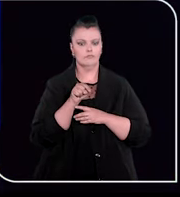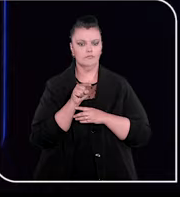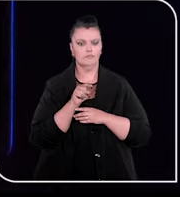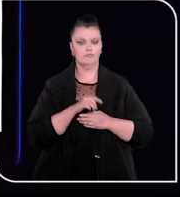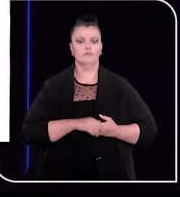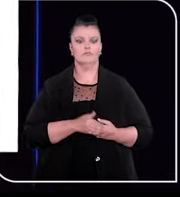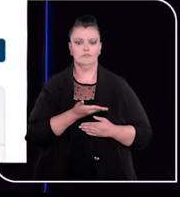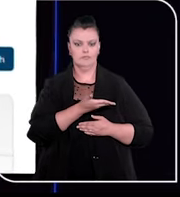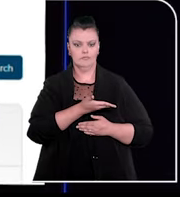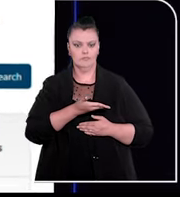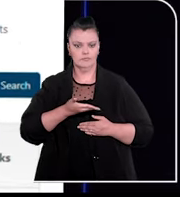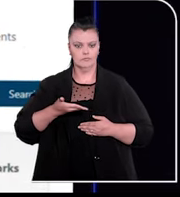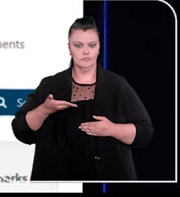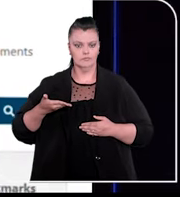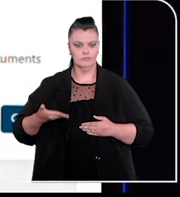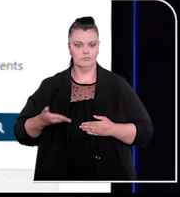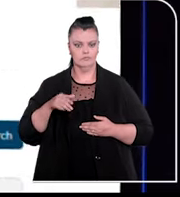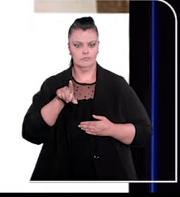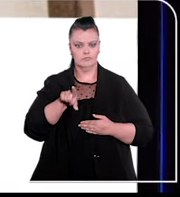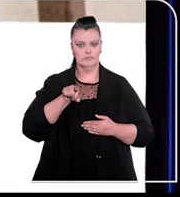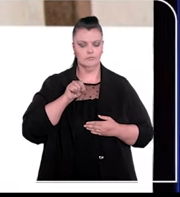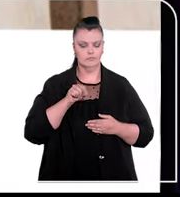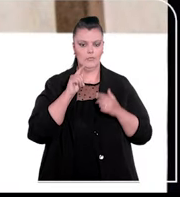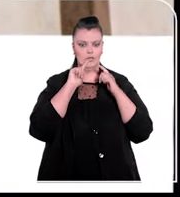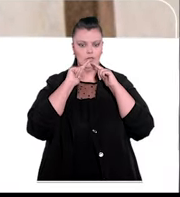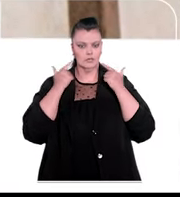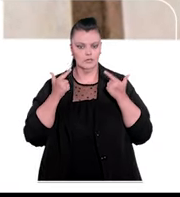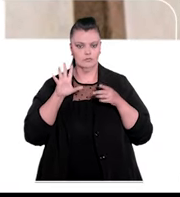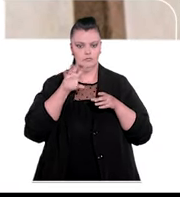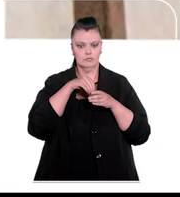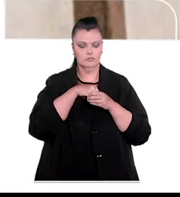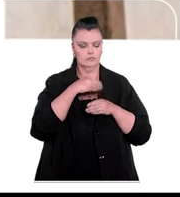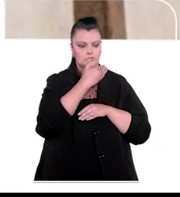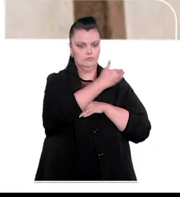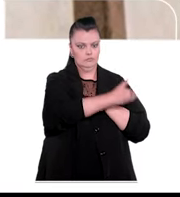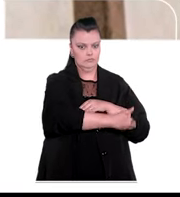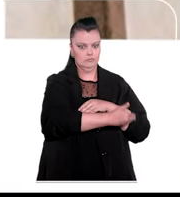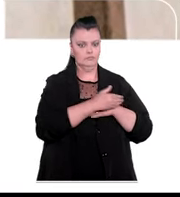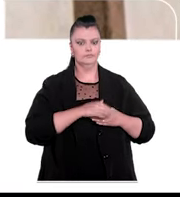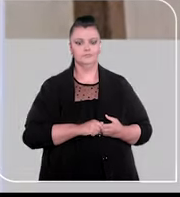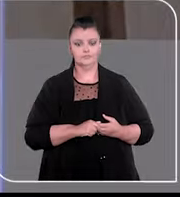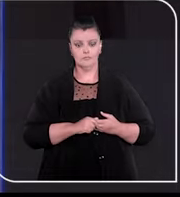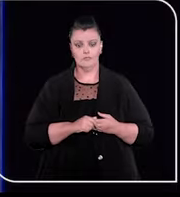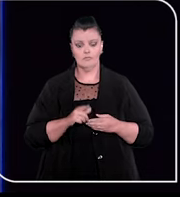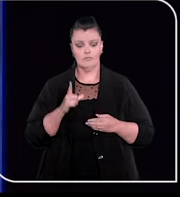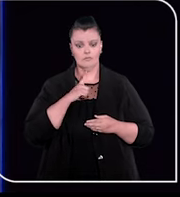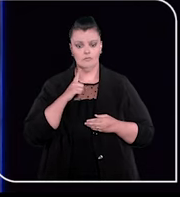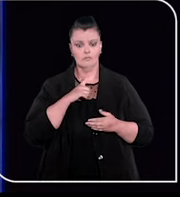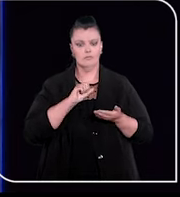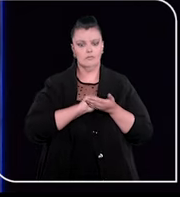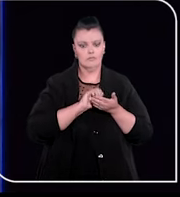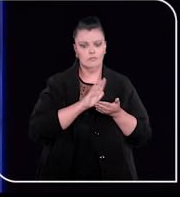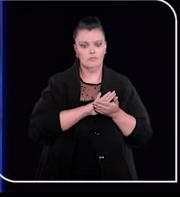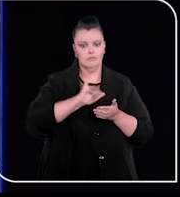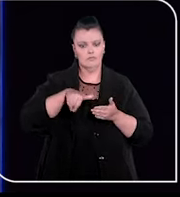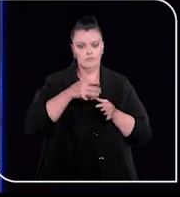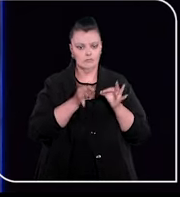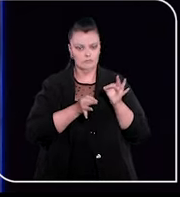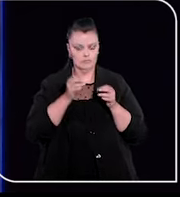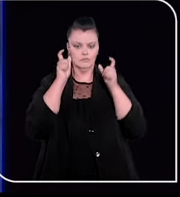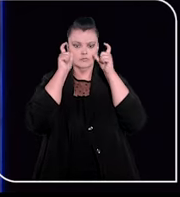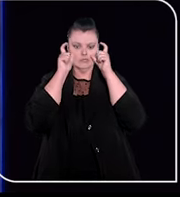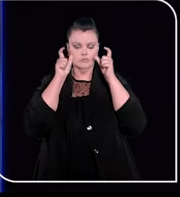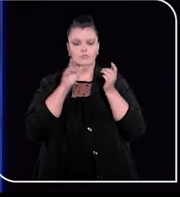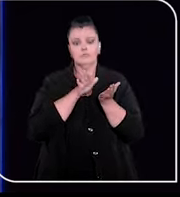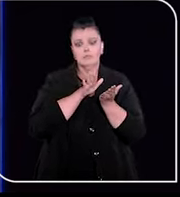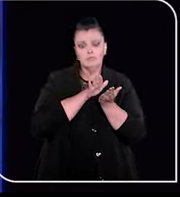clicar em Jurisprudence Search e selecionar o idioma na parte superior direita da página. É possível também favoritar os julgados de